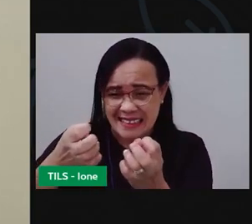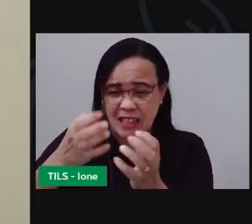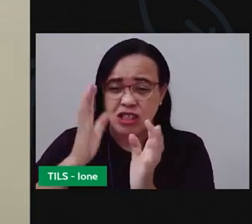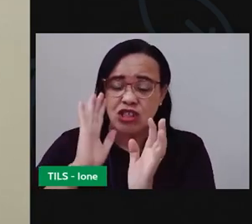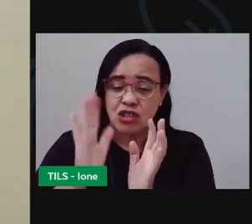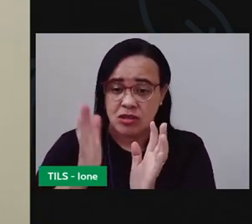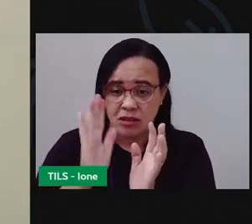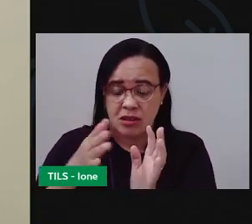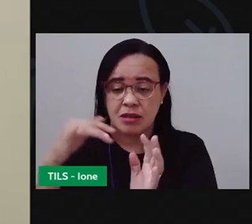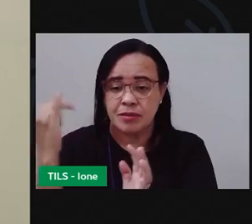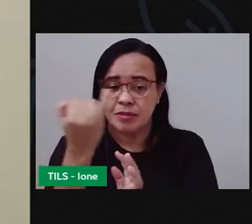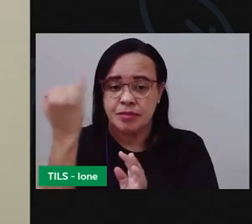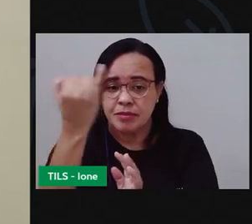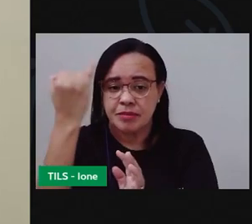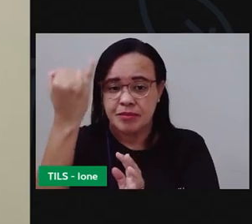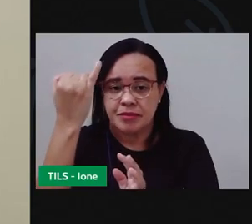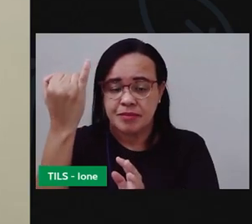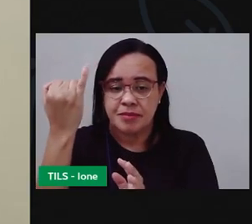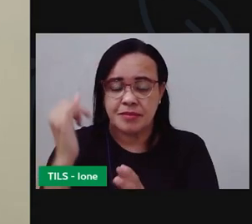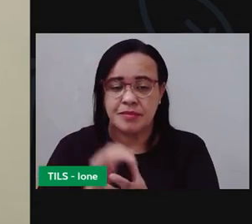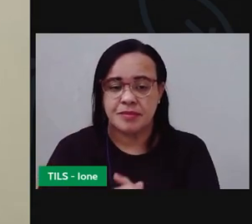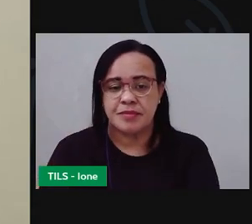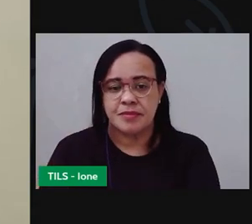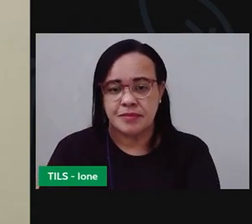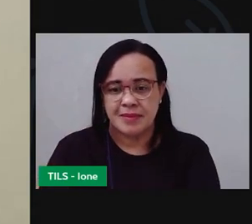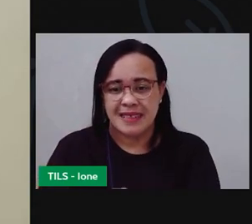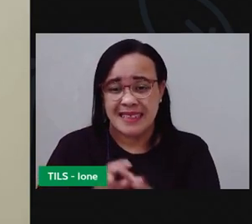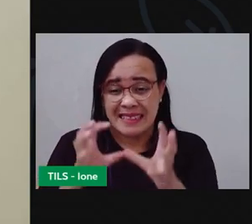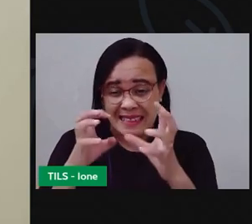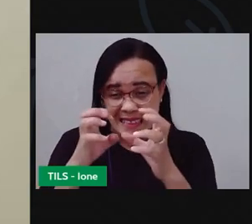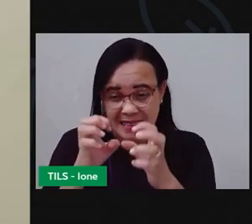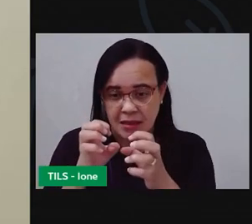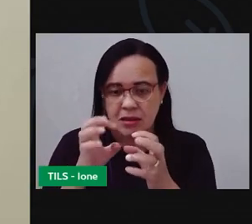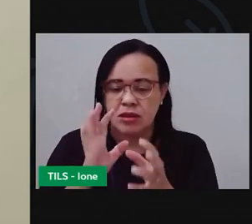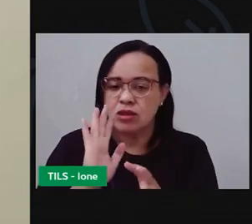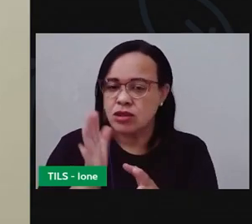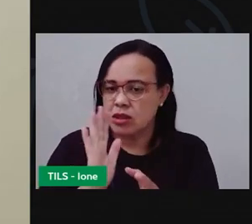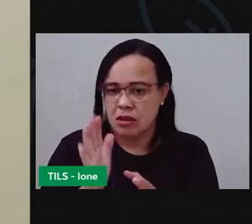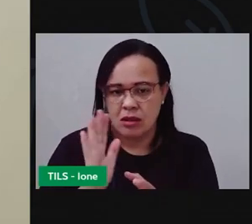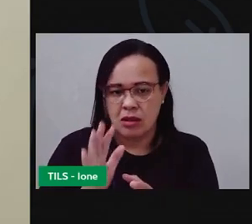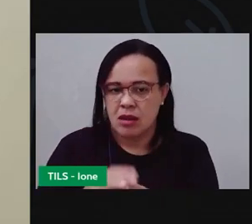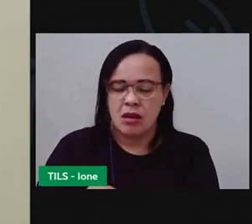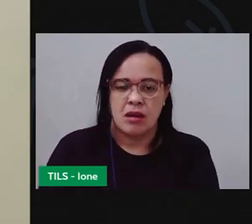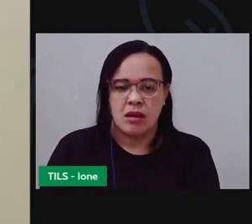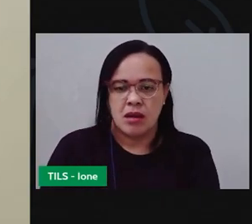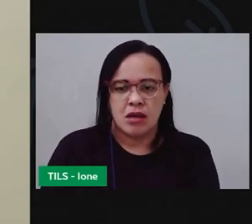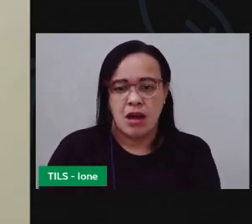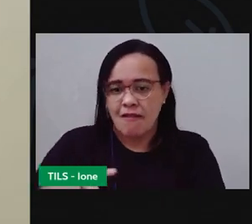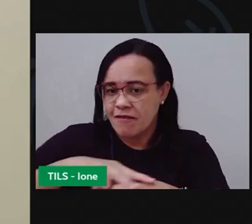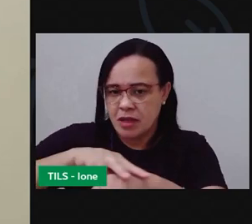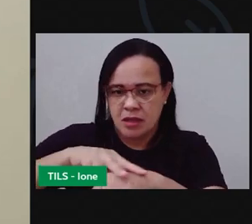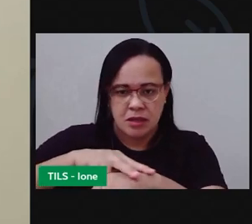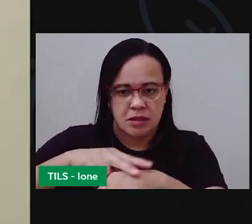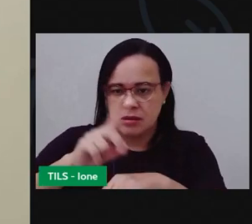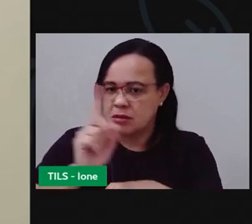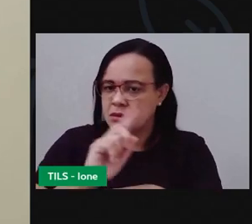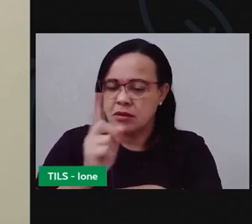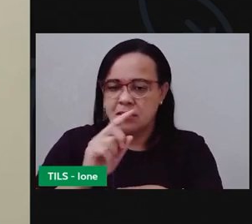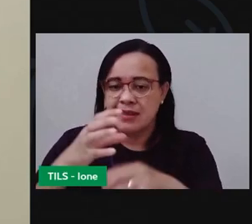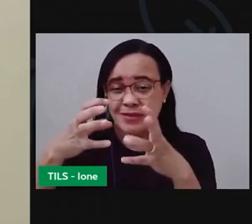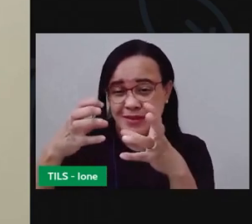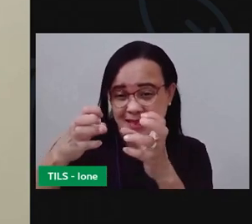É importante que as folhas sejam realmente secas não pode ser folhas verdes porque